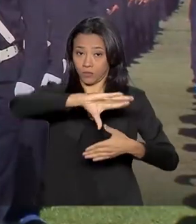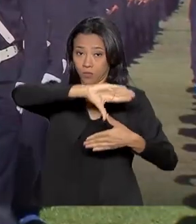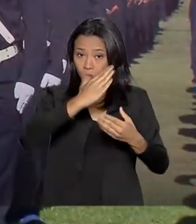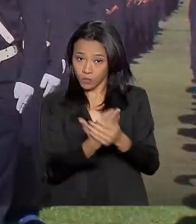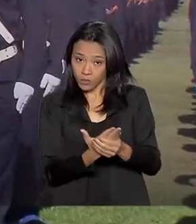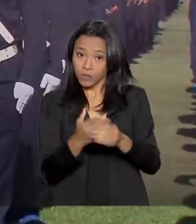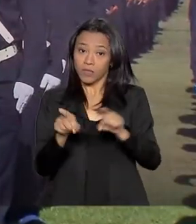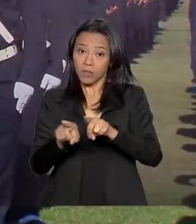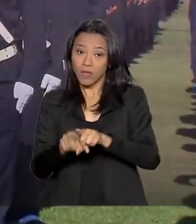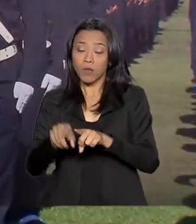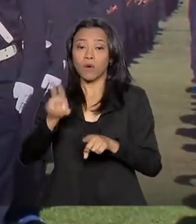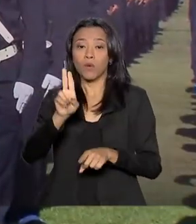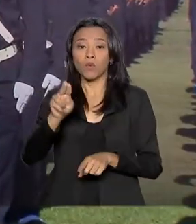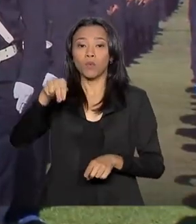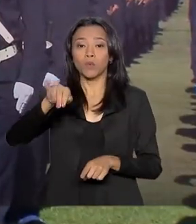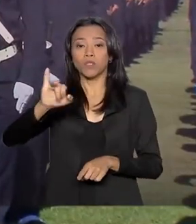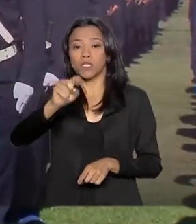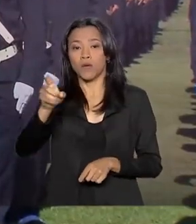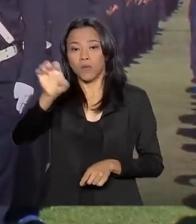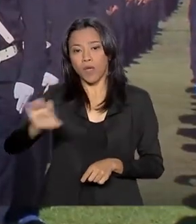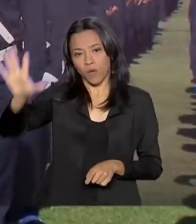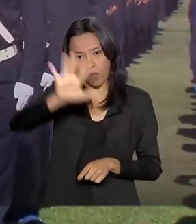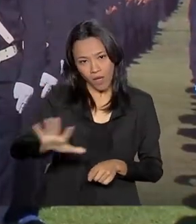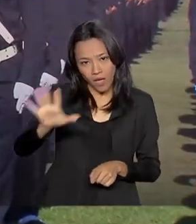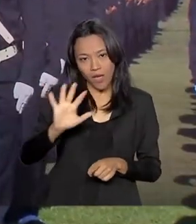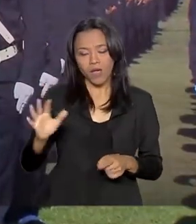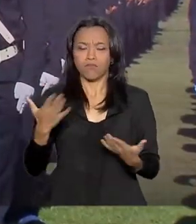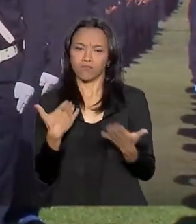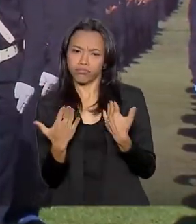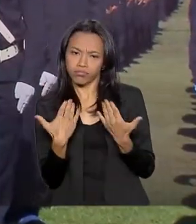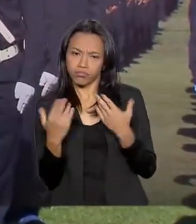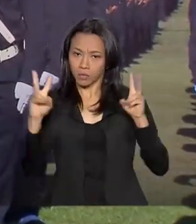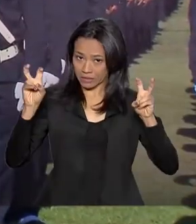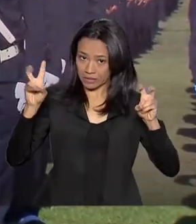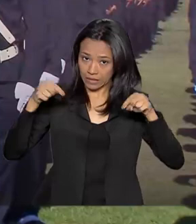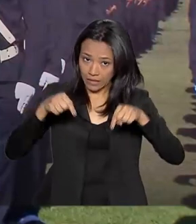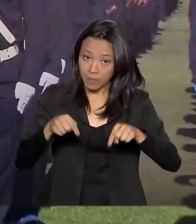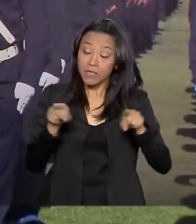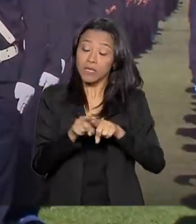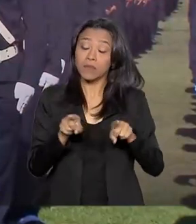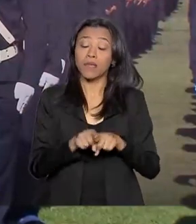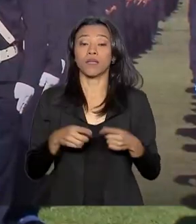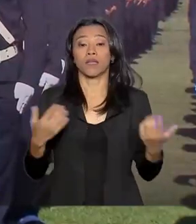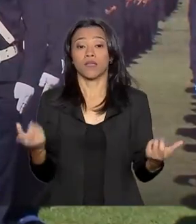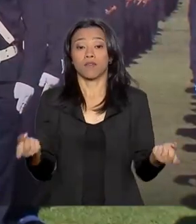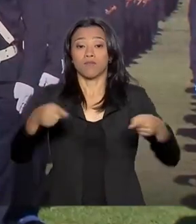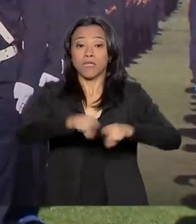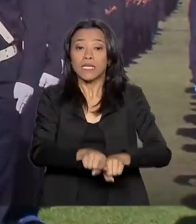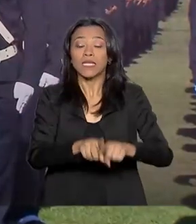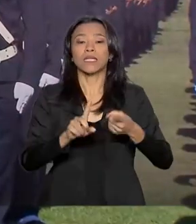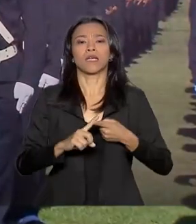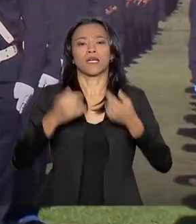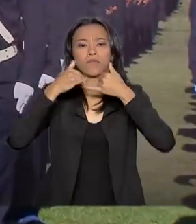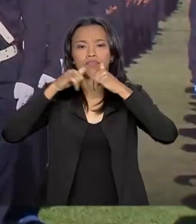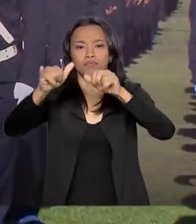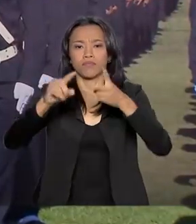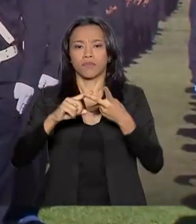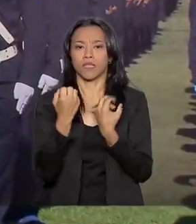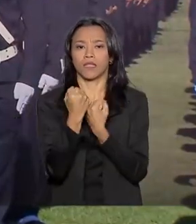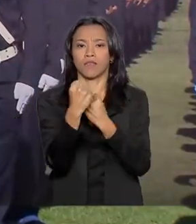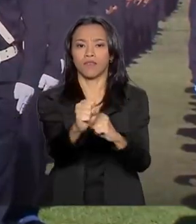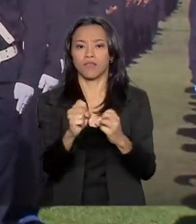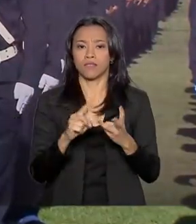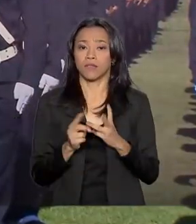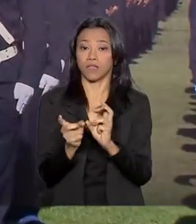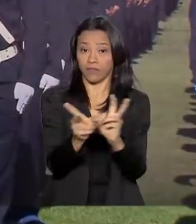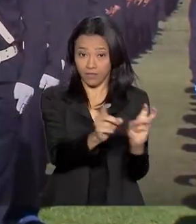dois presidentes, Bolsonaro e Macri, debateram esse tema. A Argentina e o Brasil também firmaram parcerias nas áreas de energia, defesa e comércio.